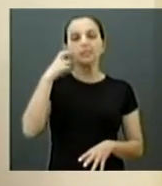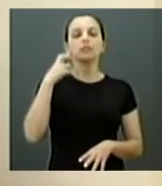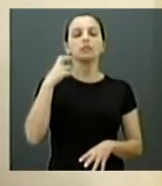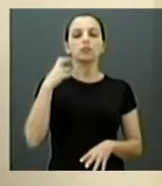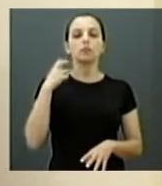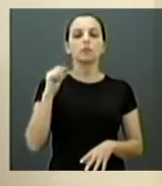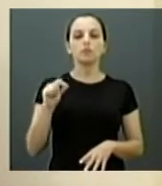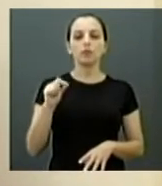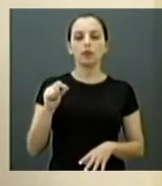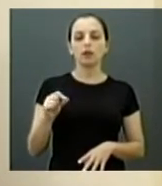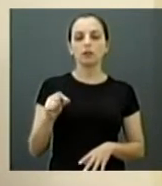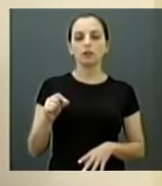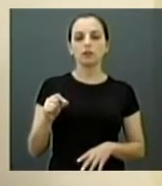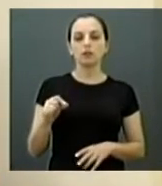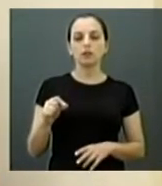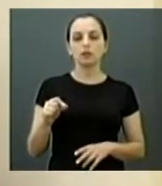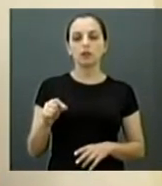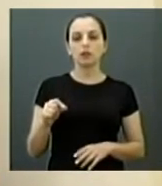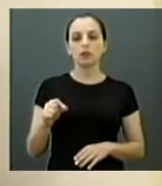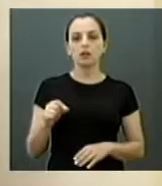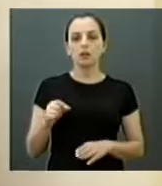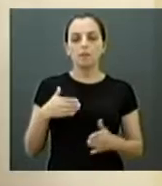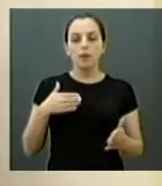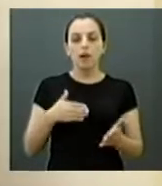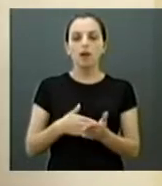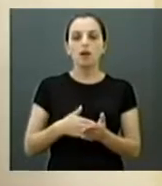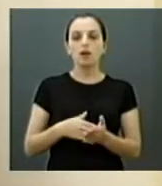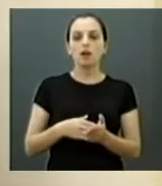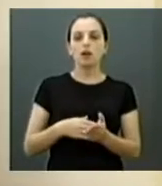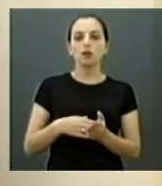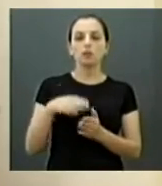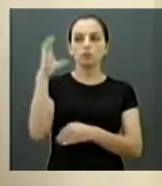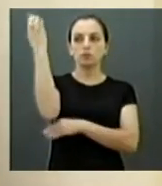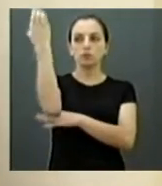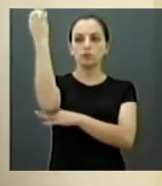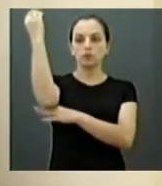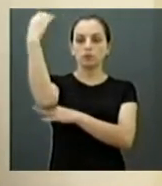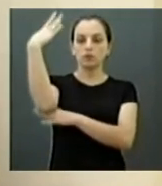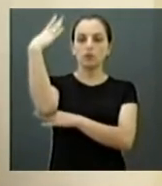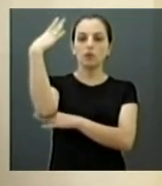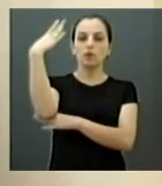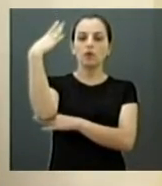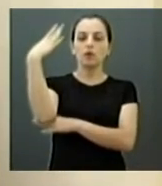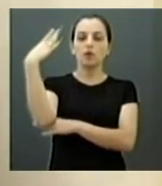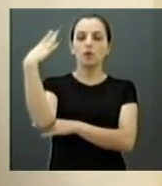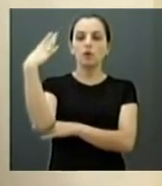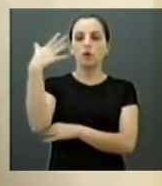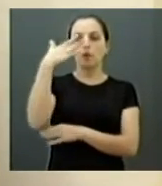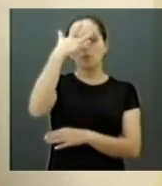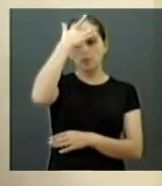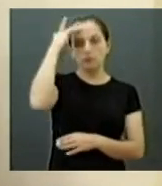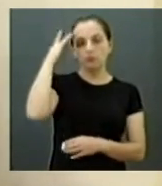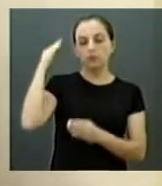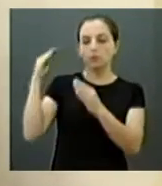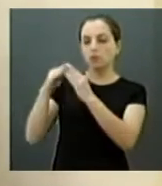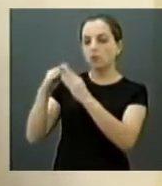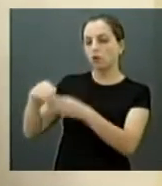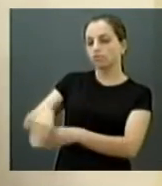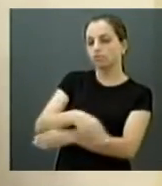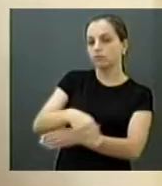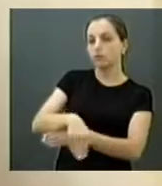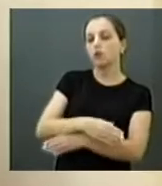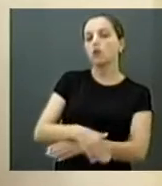refere a essa abordagem. Nos semáforos feitos por moradores de rua, que é a minoria, mas